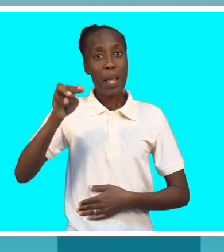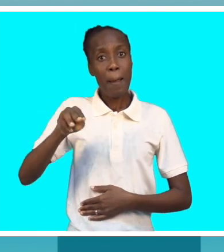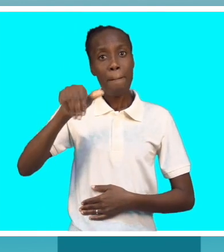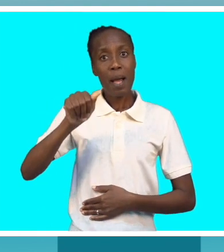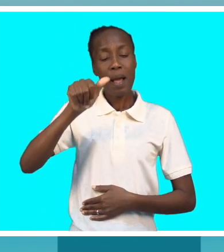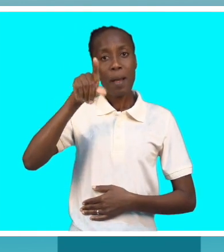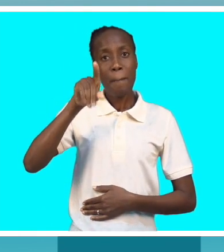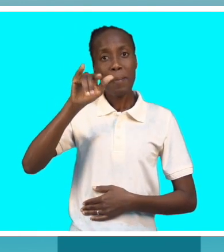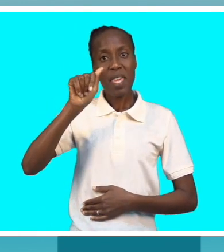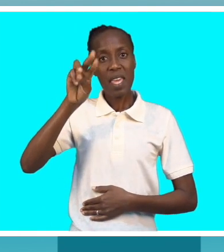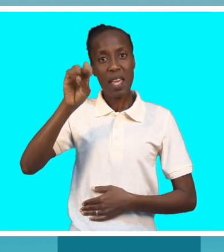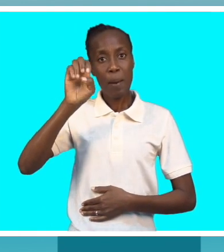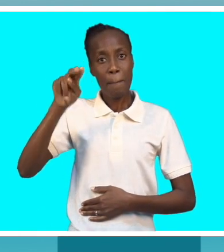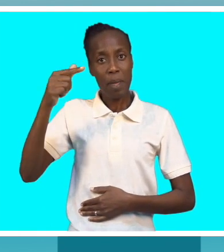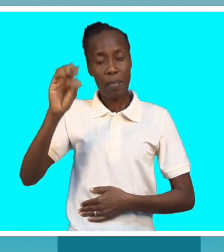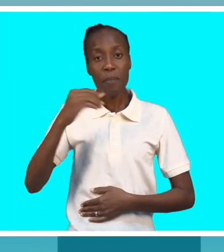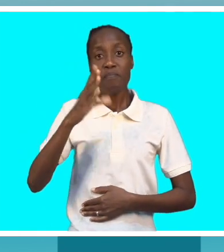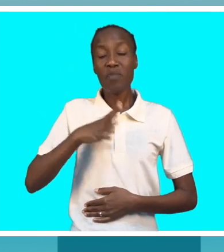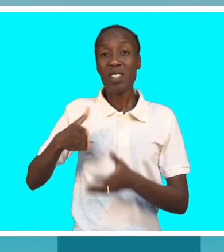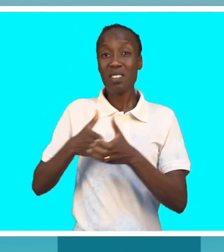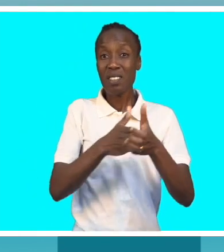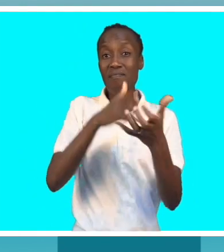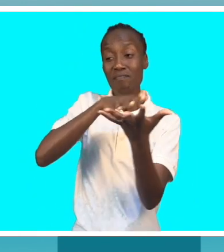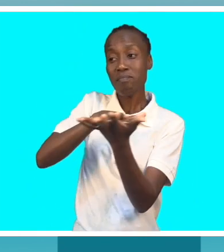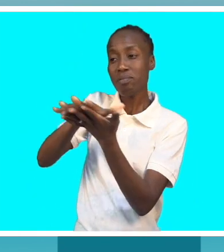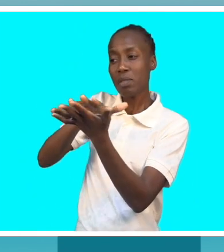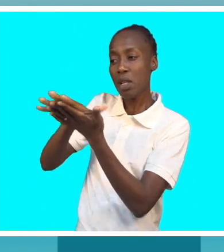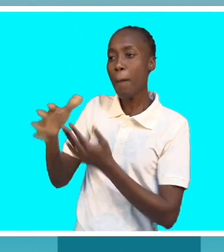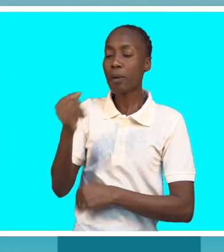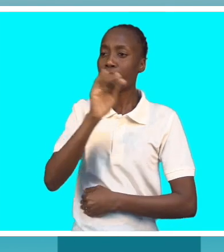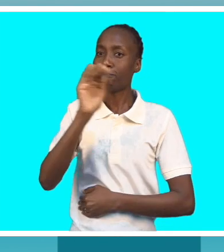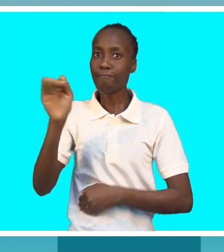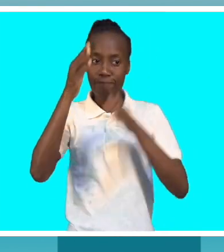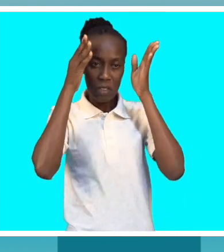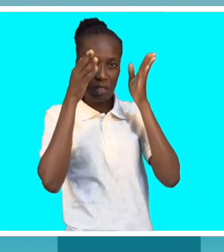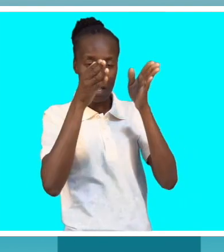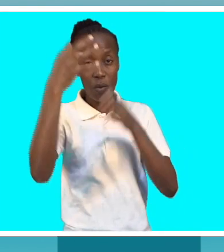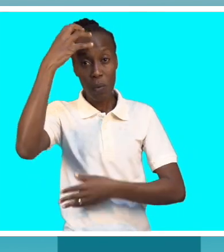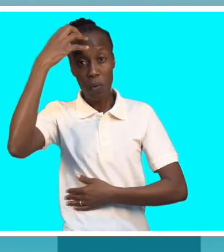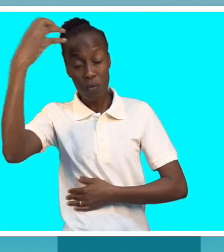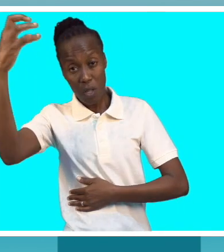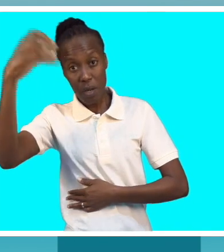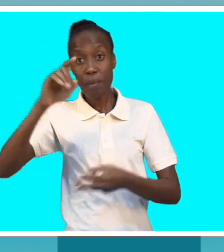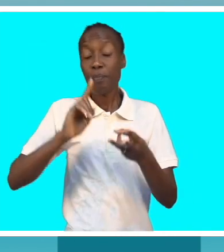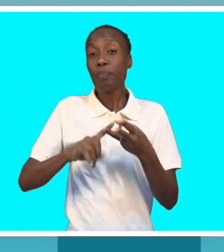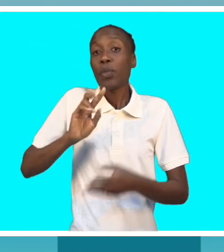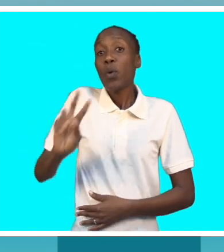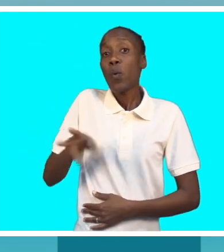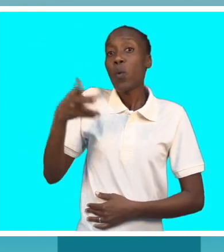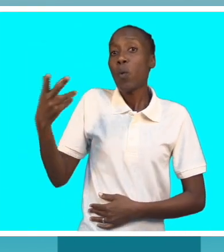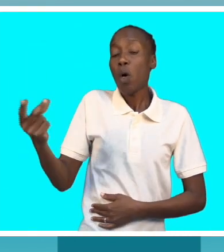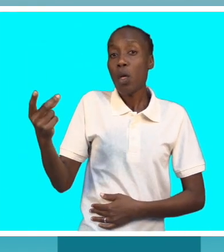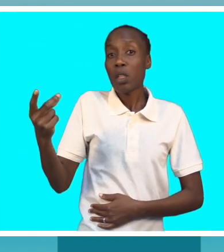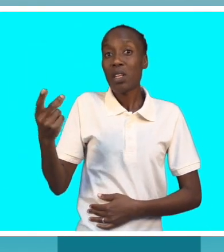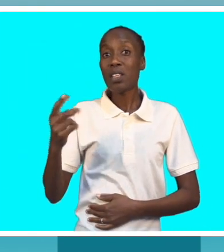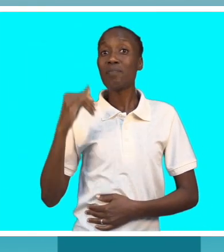acreditar nós que com este mapeamento e este guia, ao fazermos o trabalho da sensibilização, devemos chamar a atenção ao